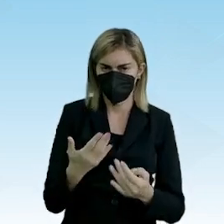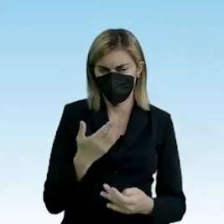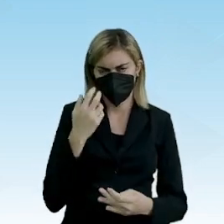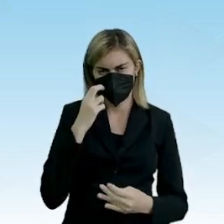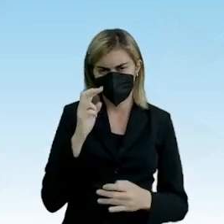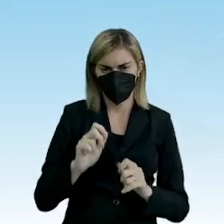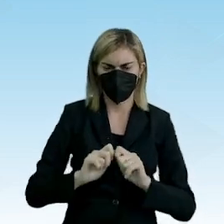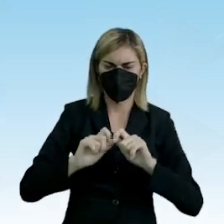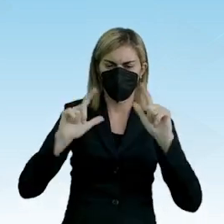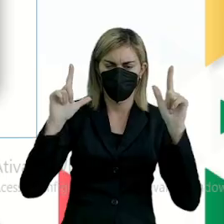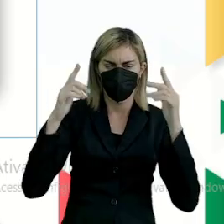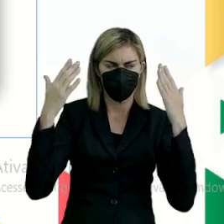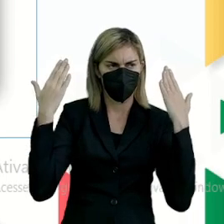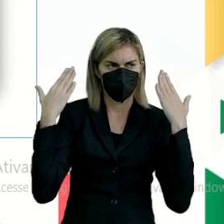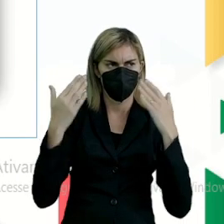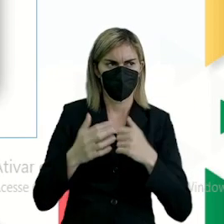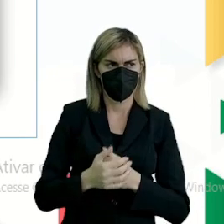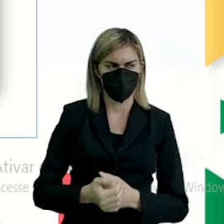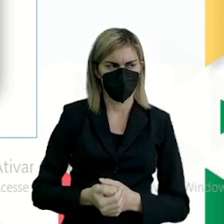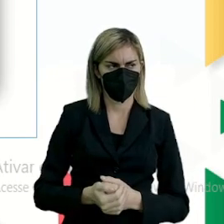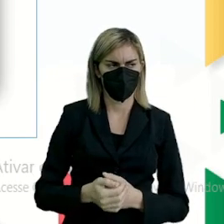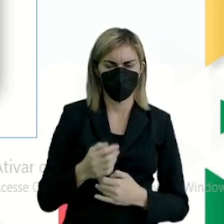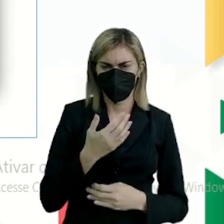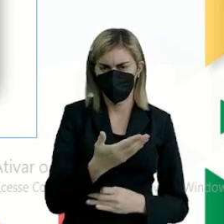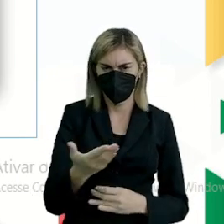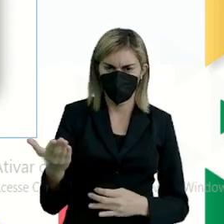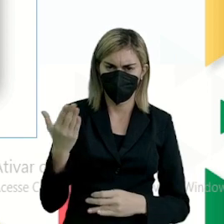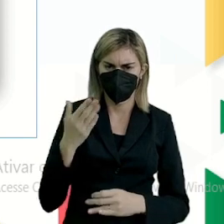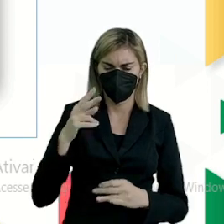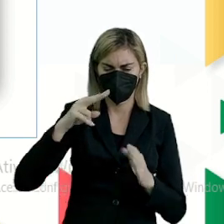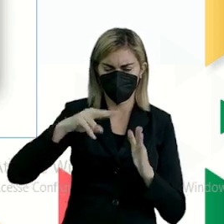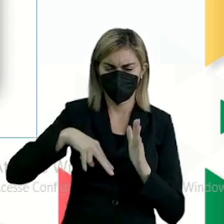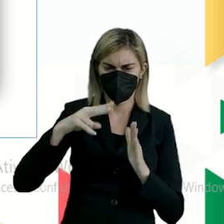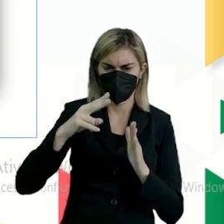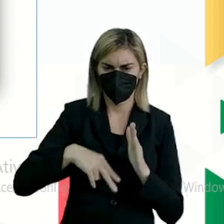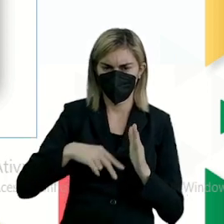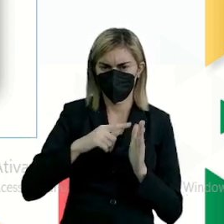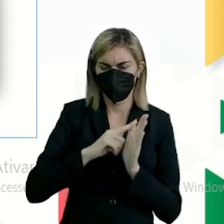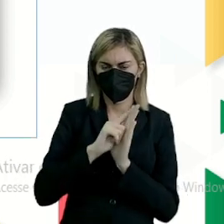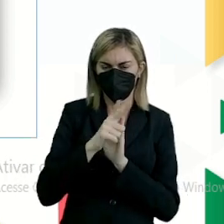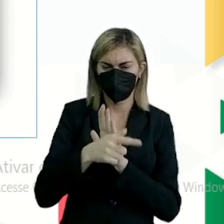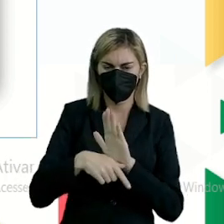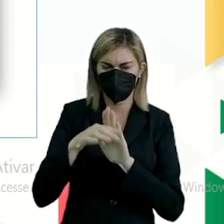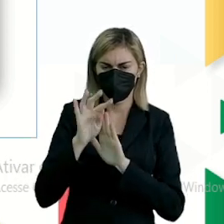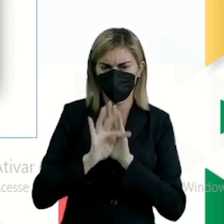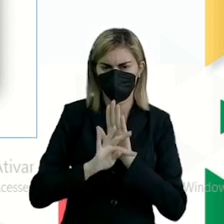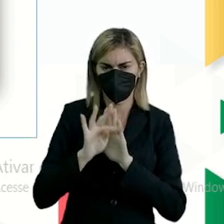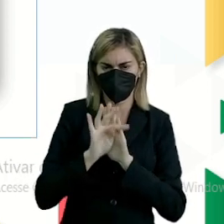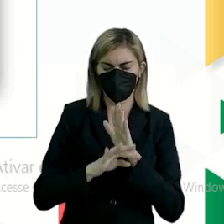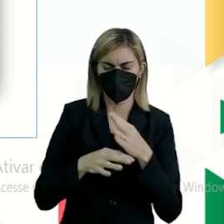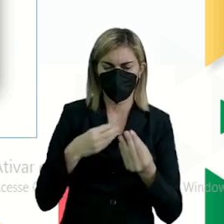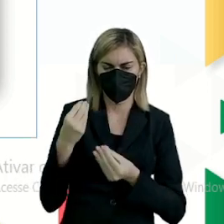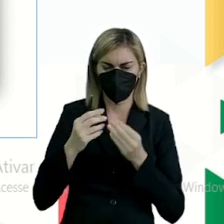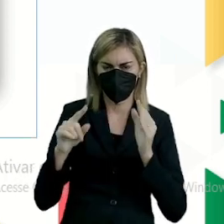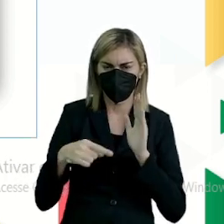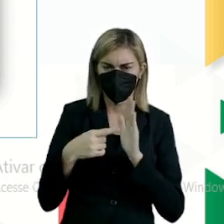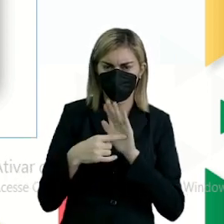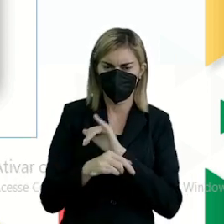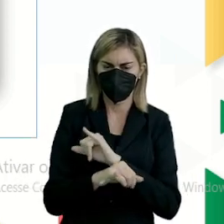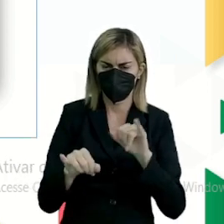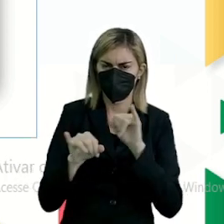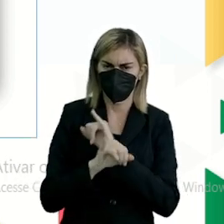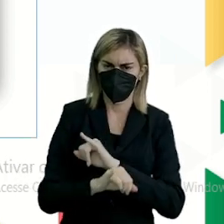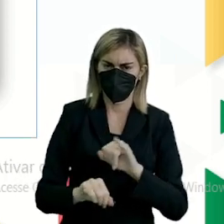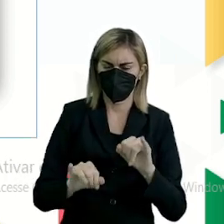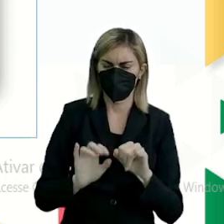Olhe na tela. Fato. Vejam só, você acabou de ler um gênero textual, que tem como função informar